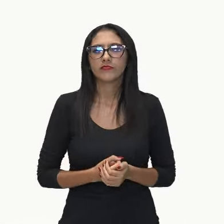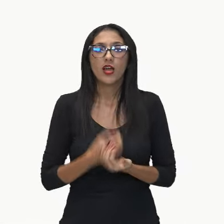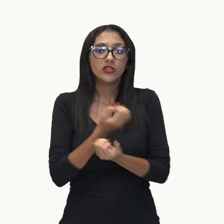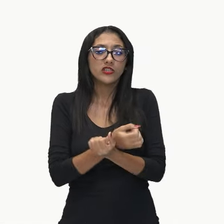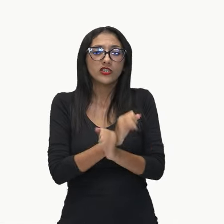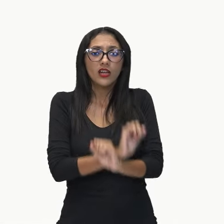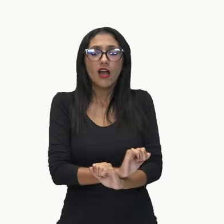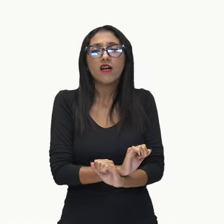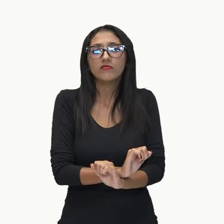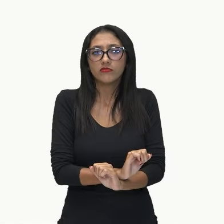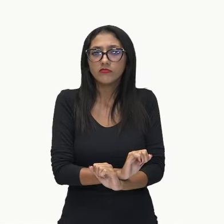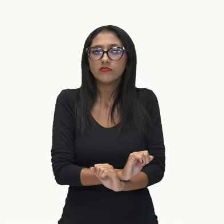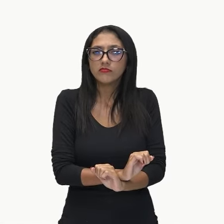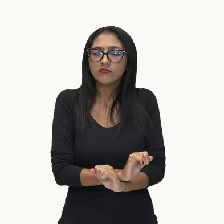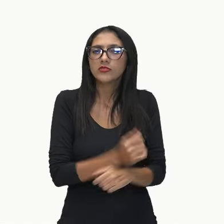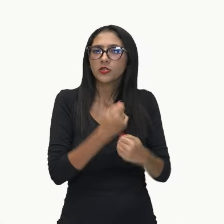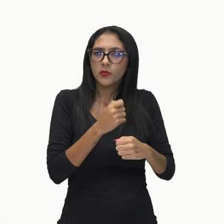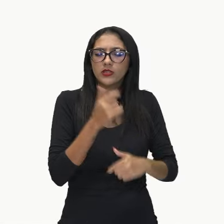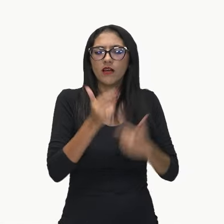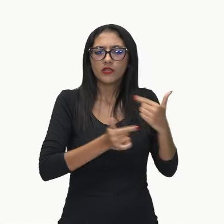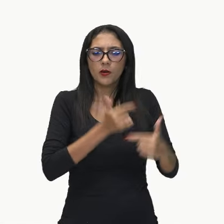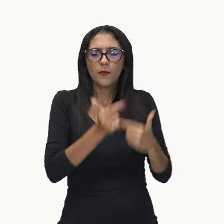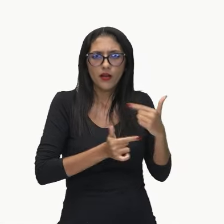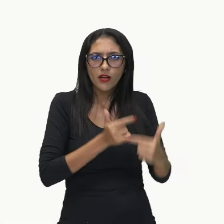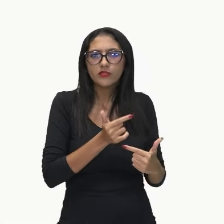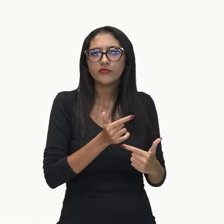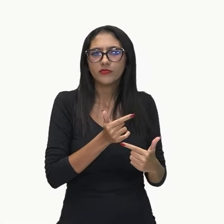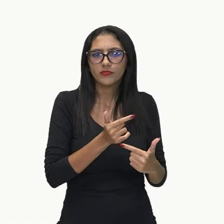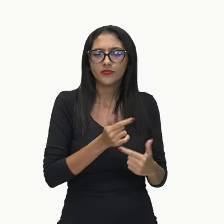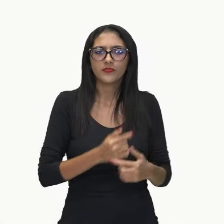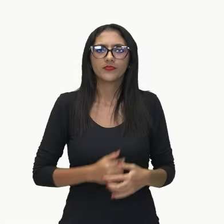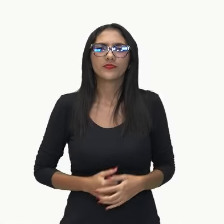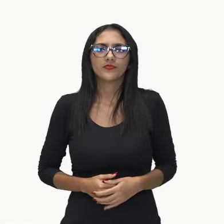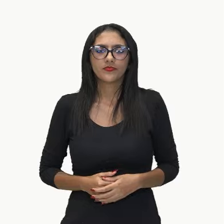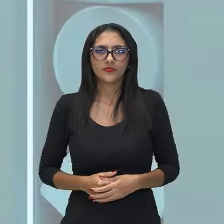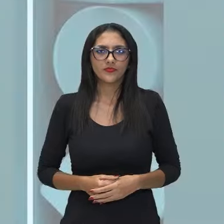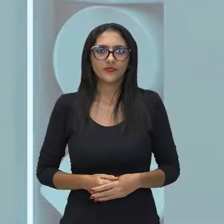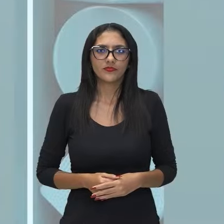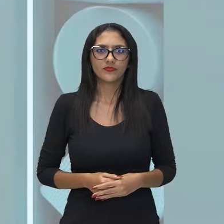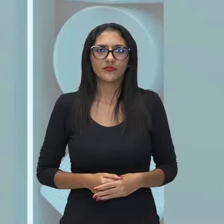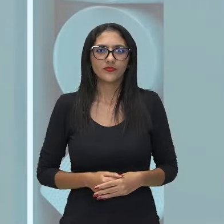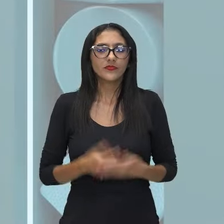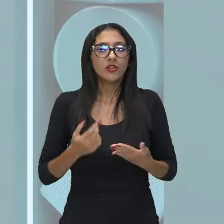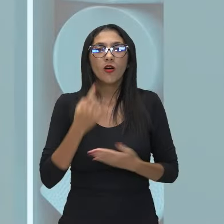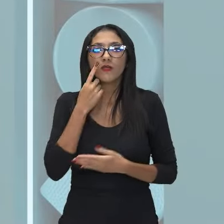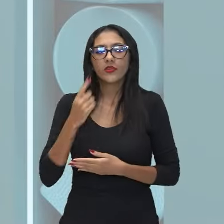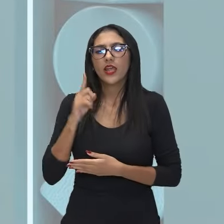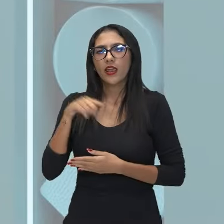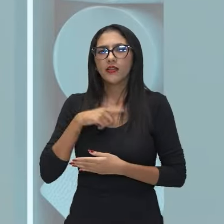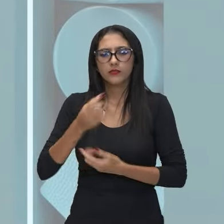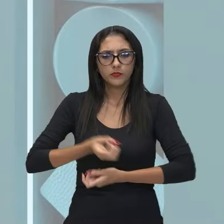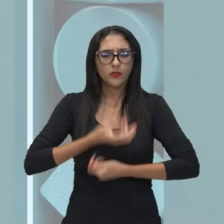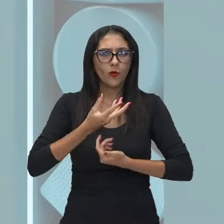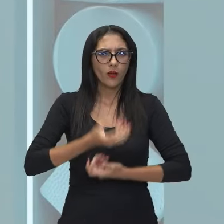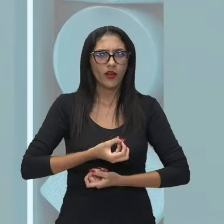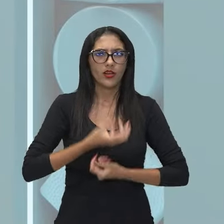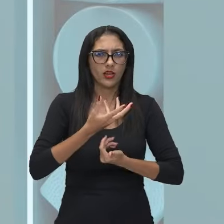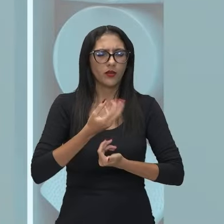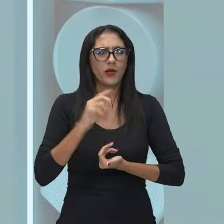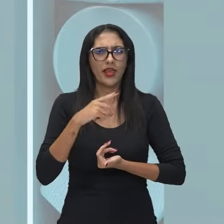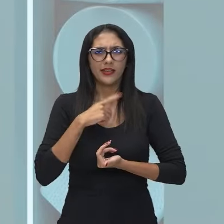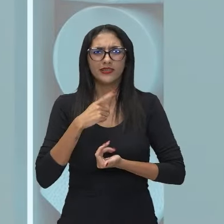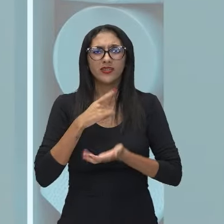precisavam trabalhar para gerar lucro. Então, vejam, é um poema que realmente vai ter aí